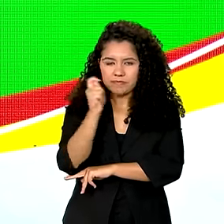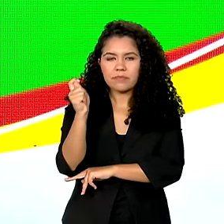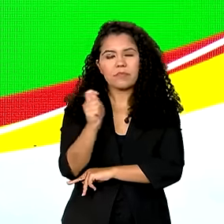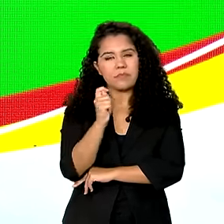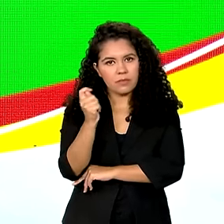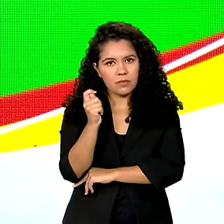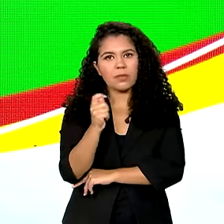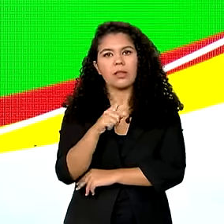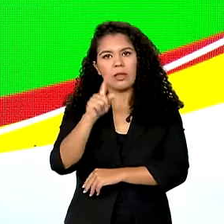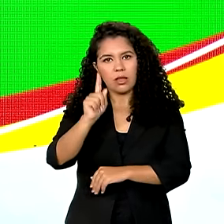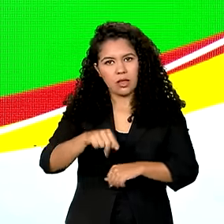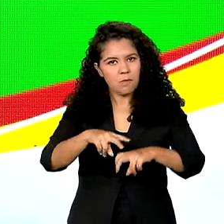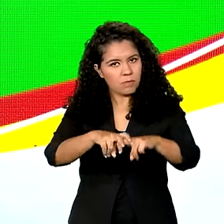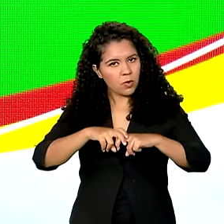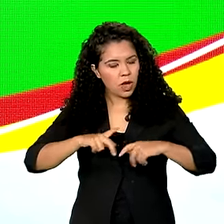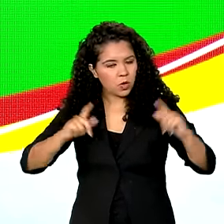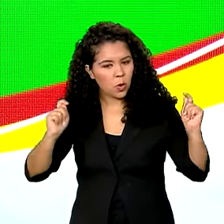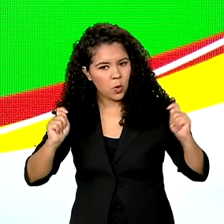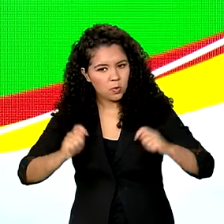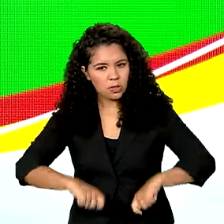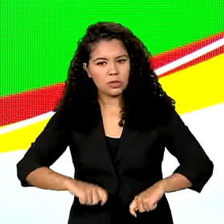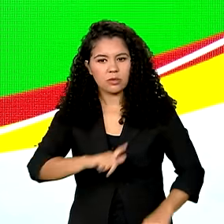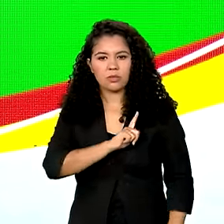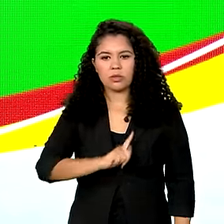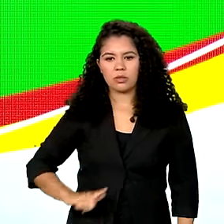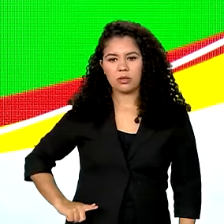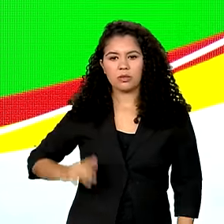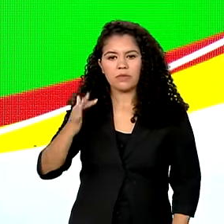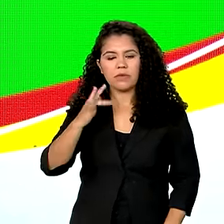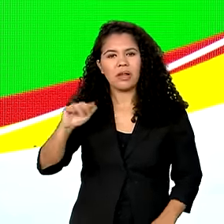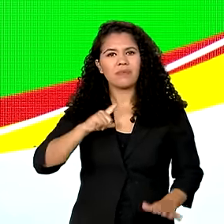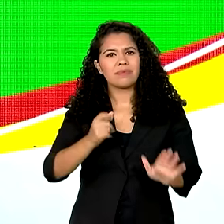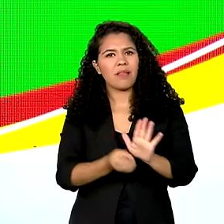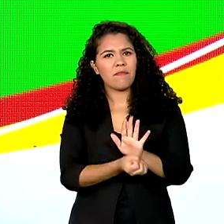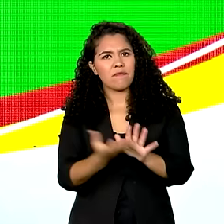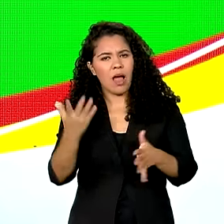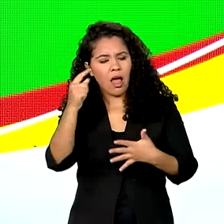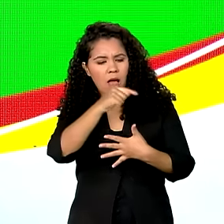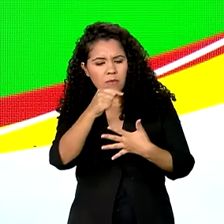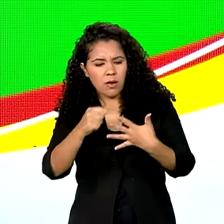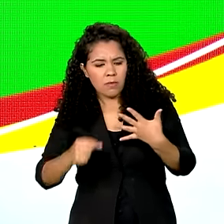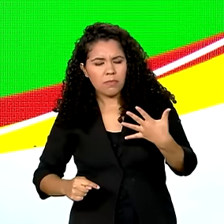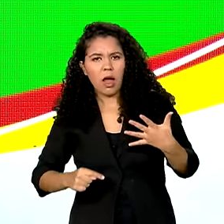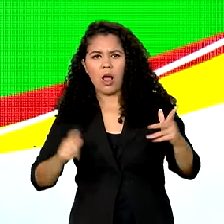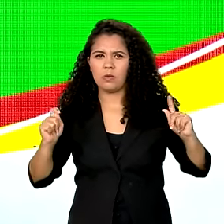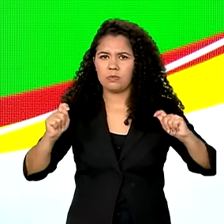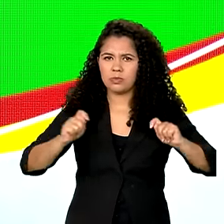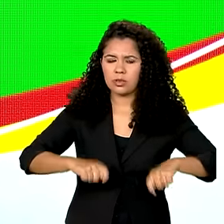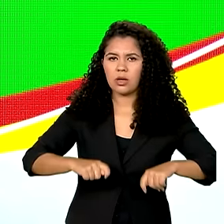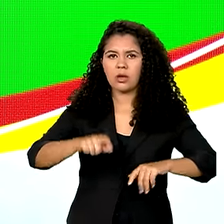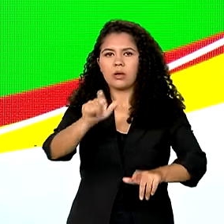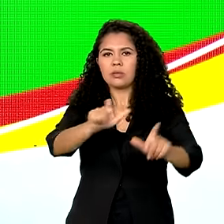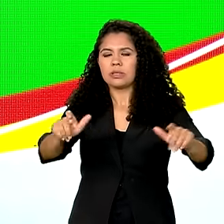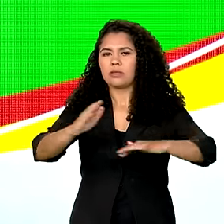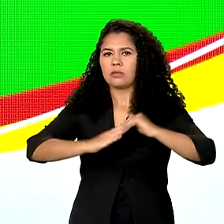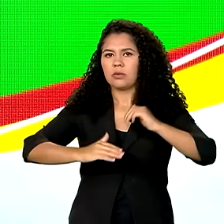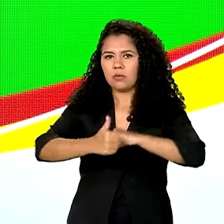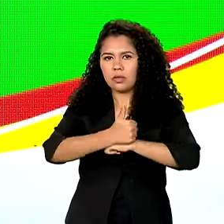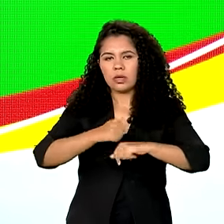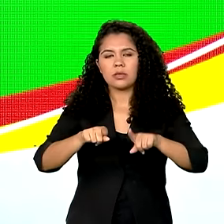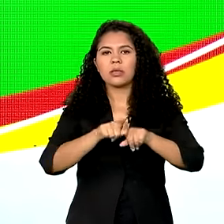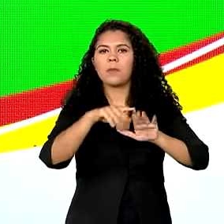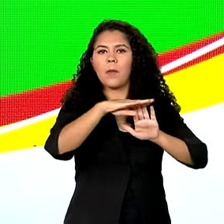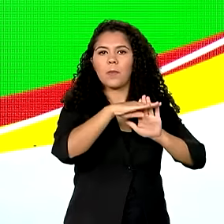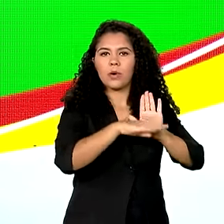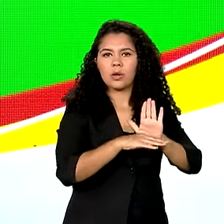Seja pelas suas próprias competências, o governo federal tem uma série de competências para com os trabalhadores, os beneficiários dos programas sociais, os